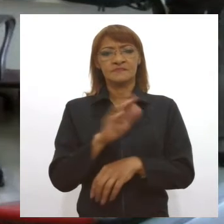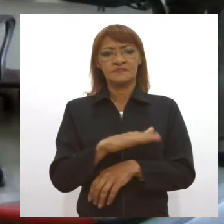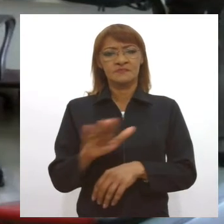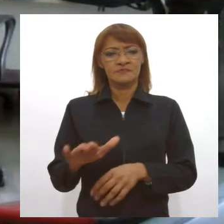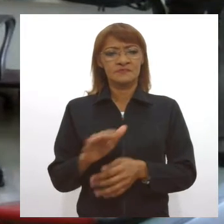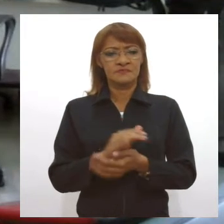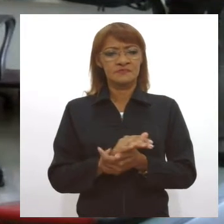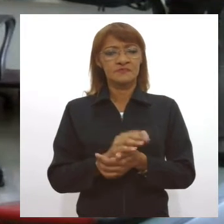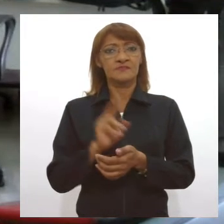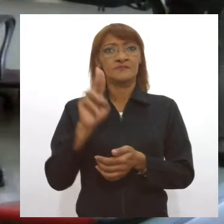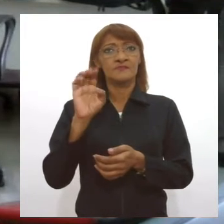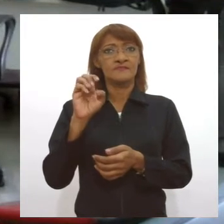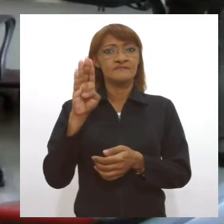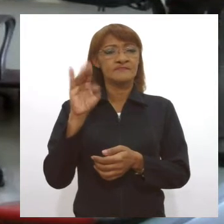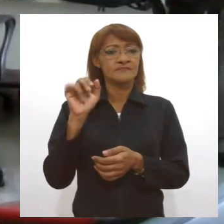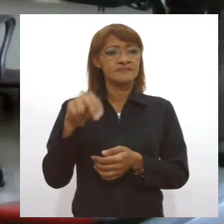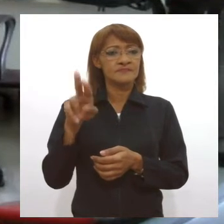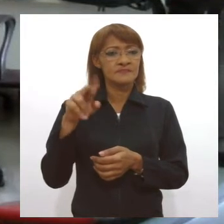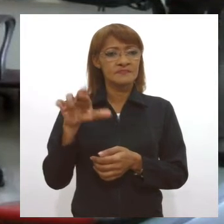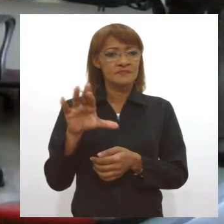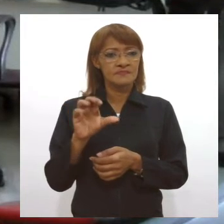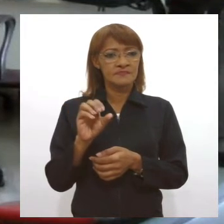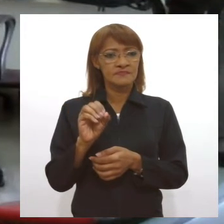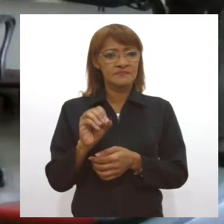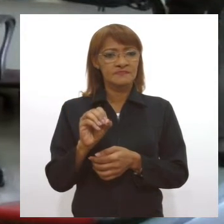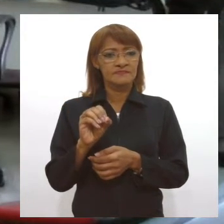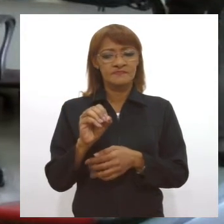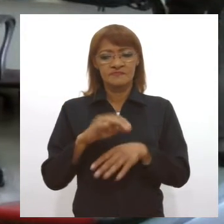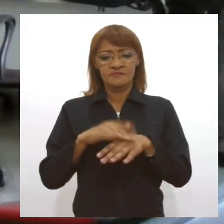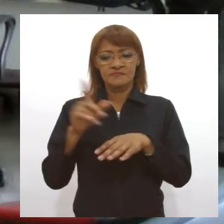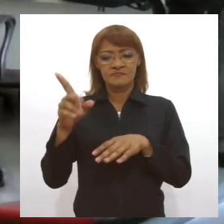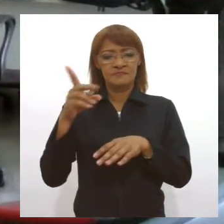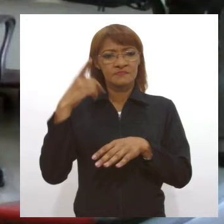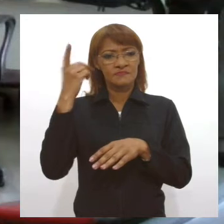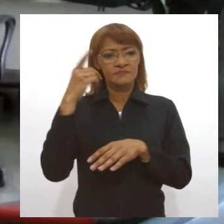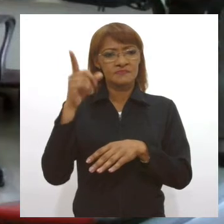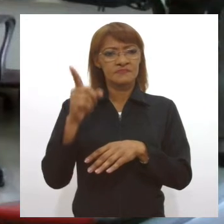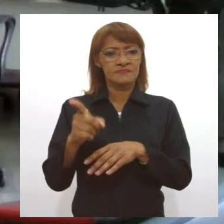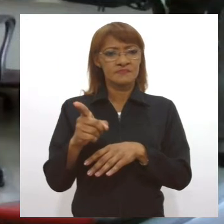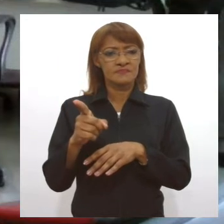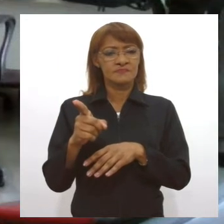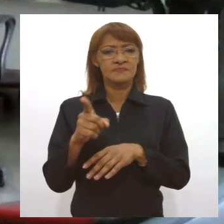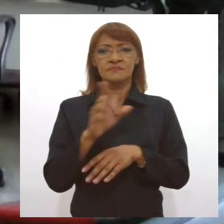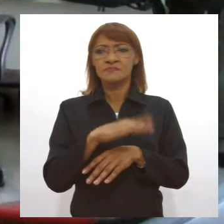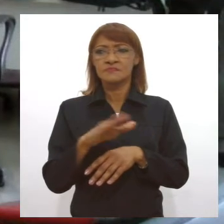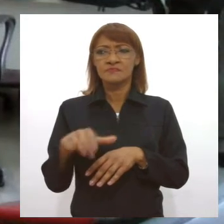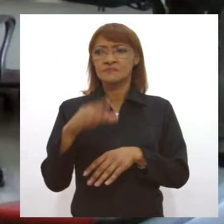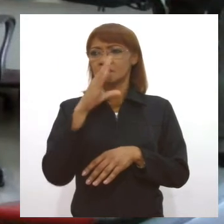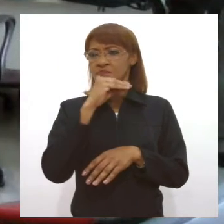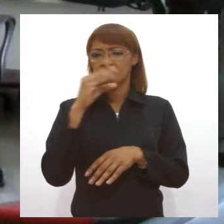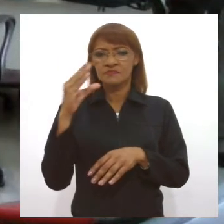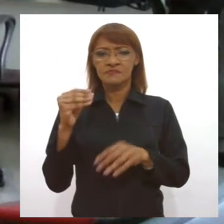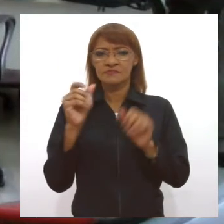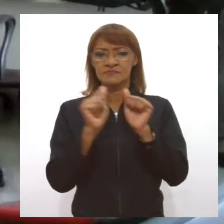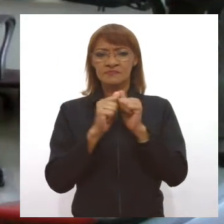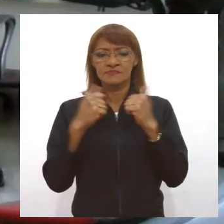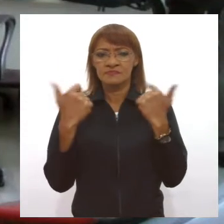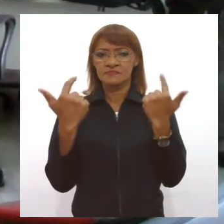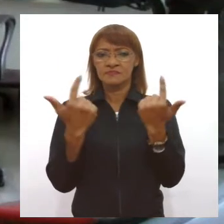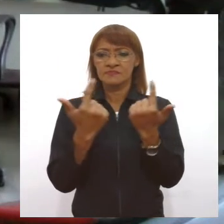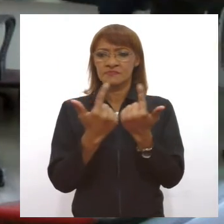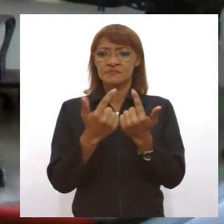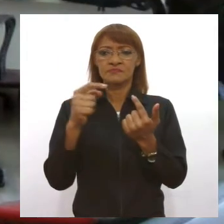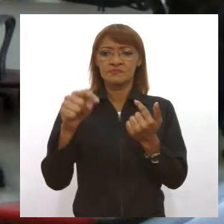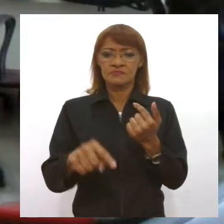webinário é uma realização da Crente Parlamentar em Defesa dos Direitos da Criança e do Adolescente da Assembleia Legislativa de Sergipe e